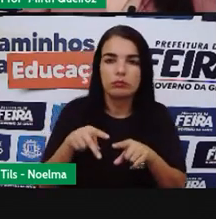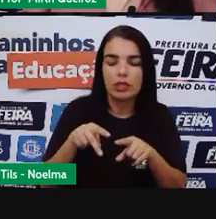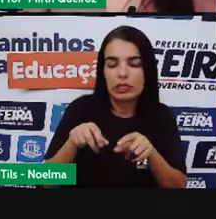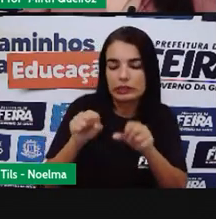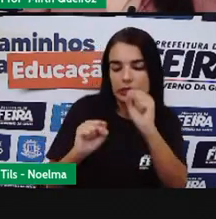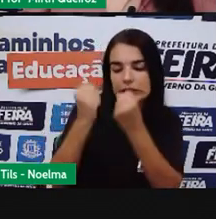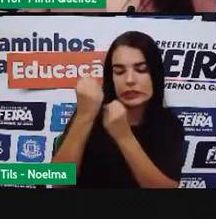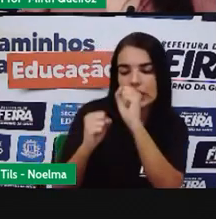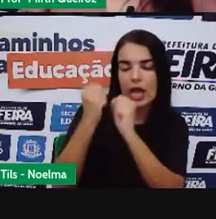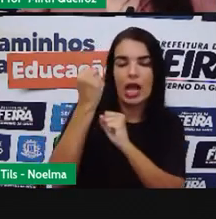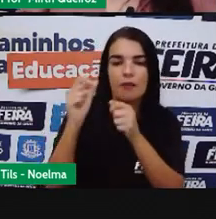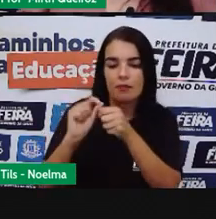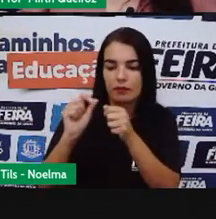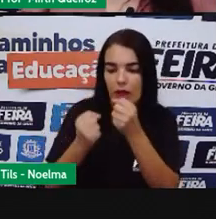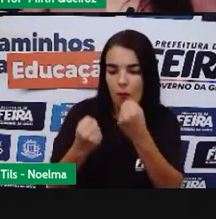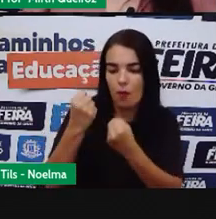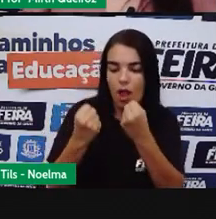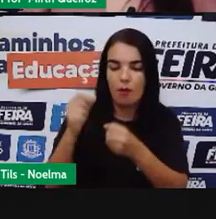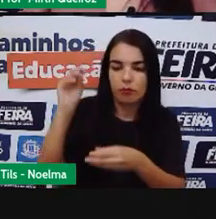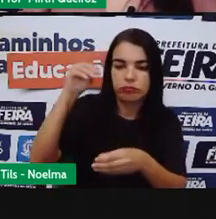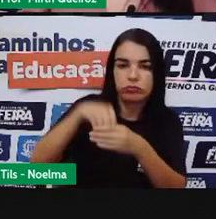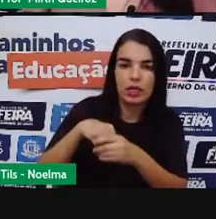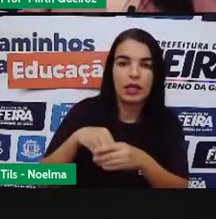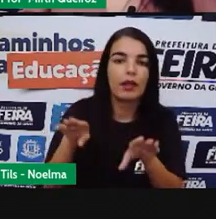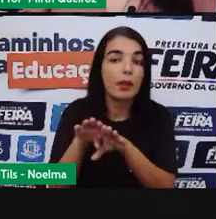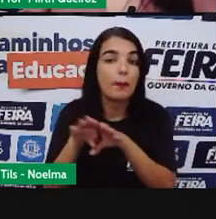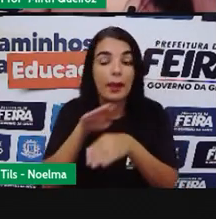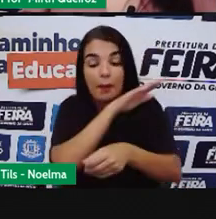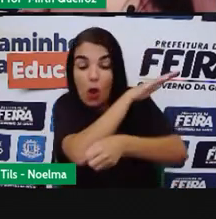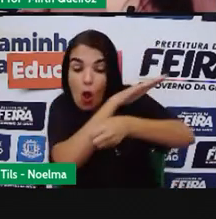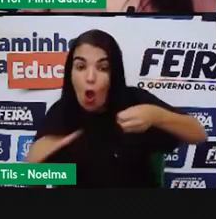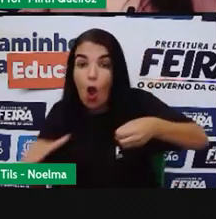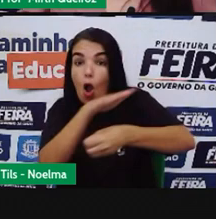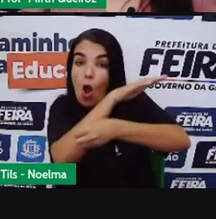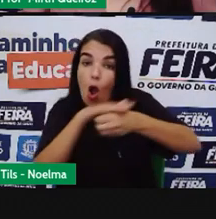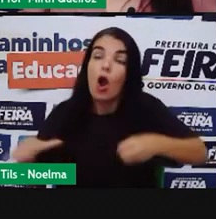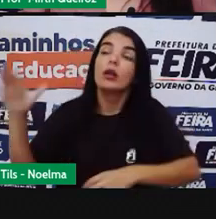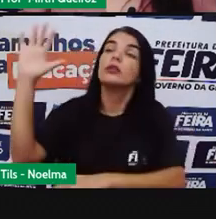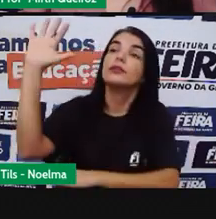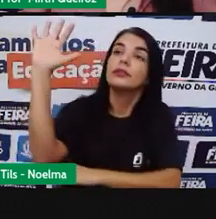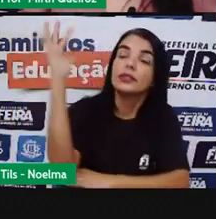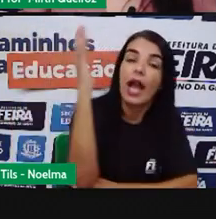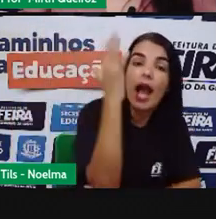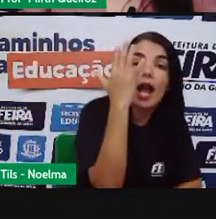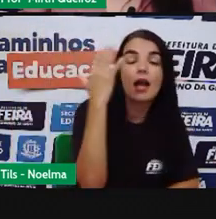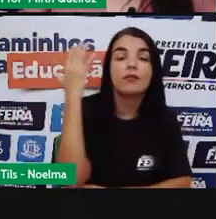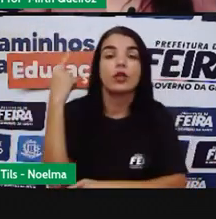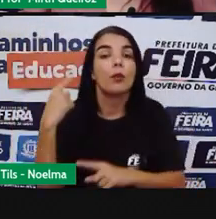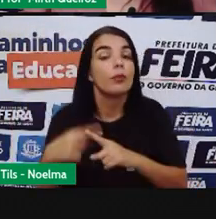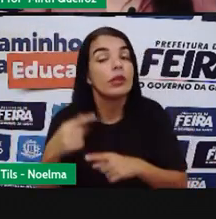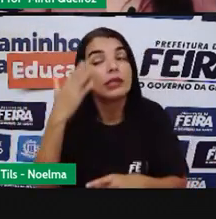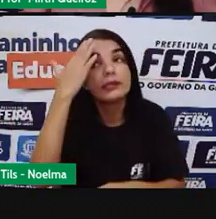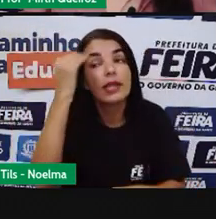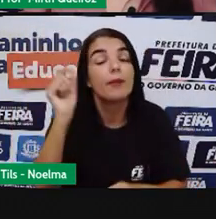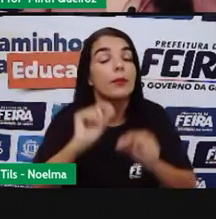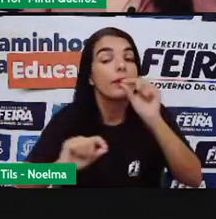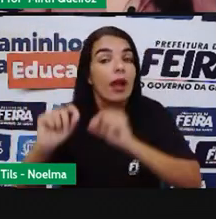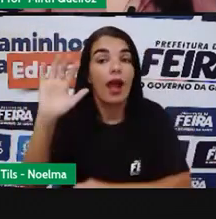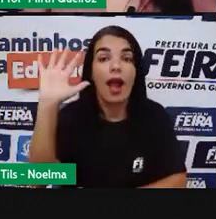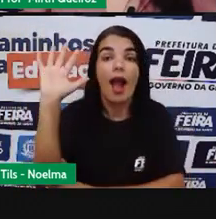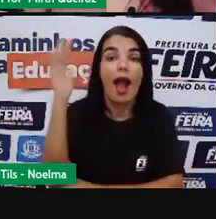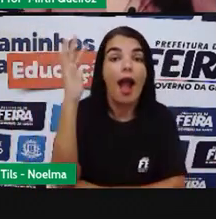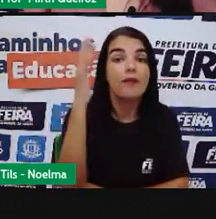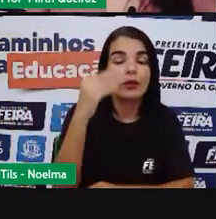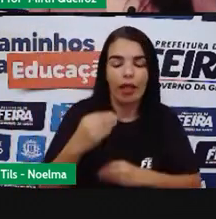Através da retirada das árvores Sabendo que as árvores Elas produzem o oxigênio Para a